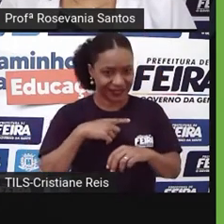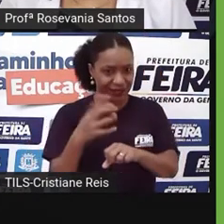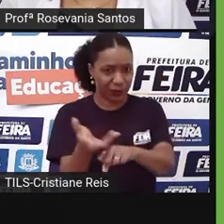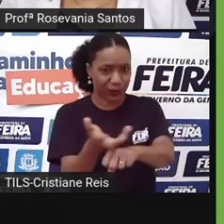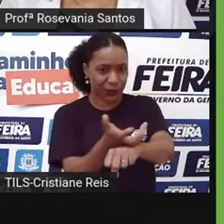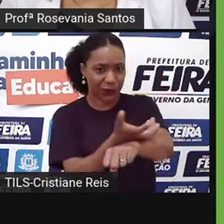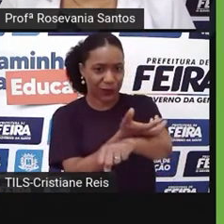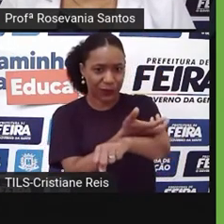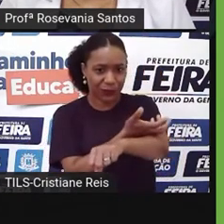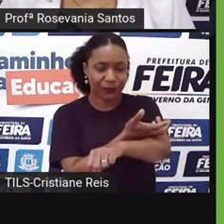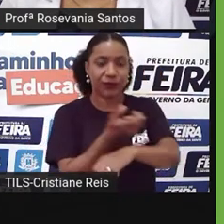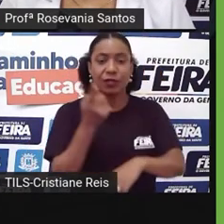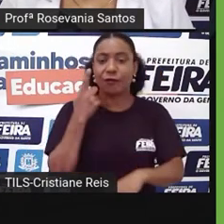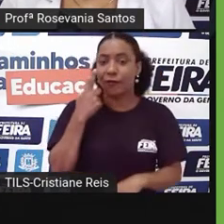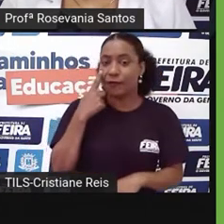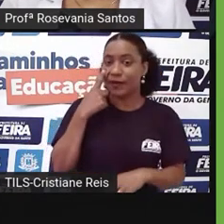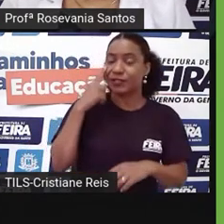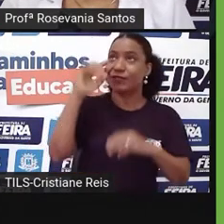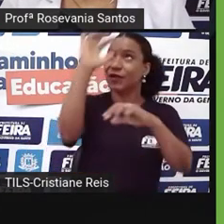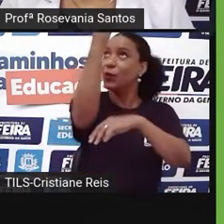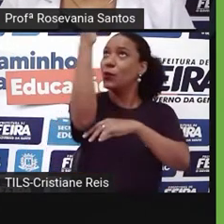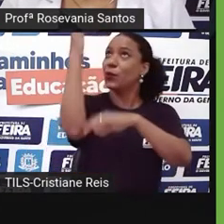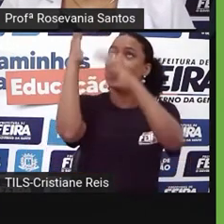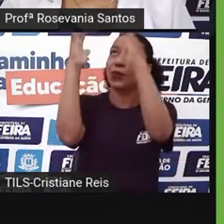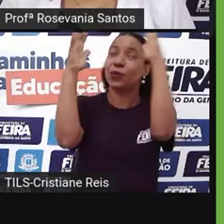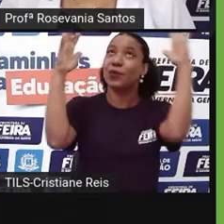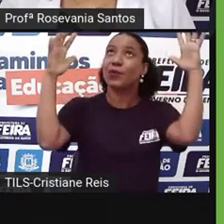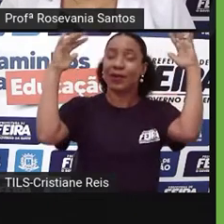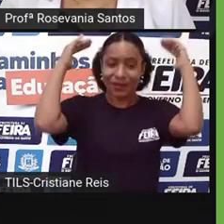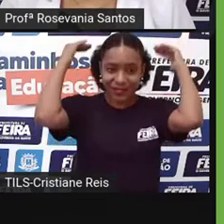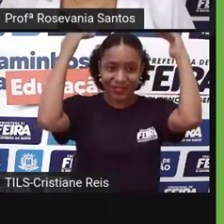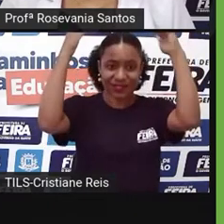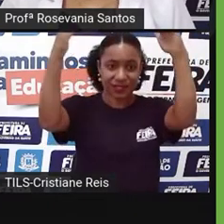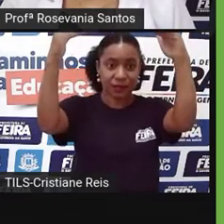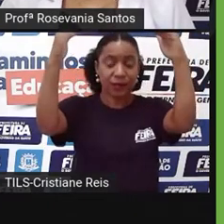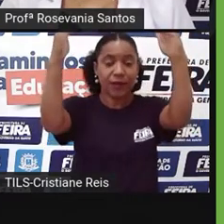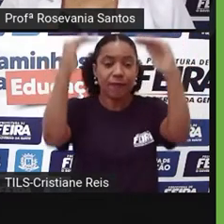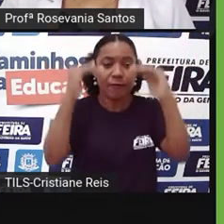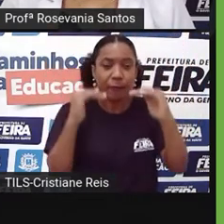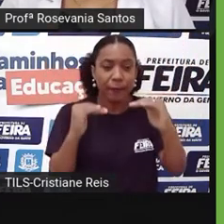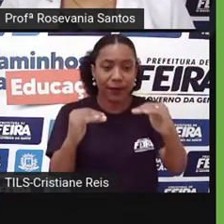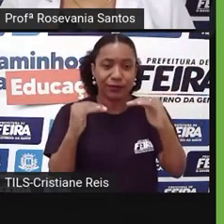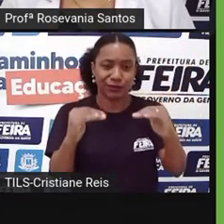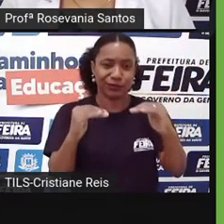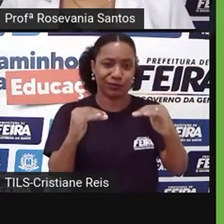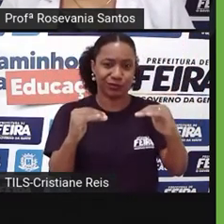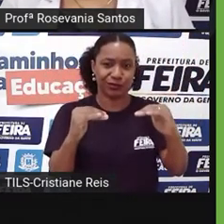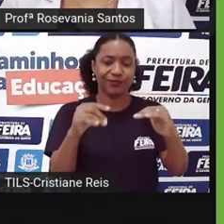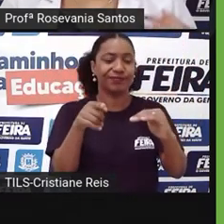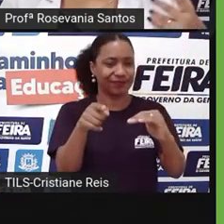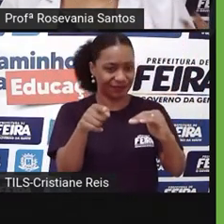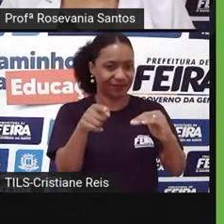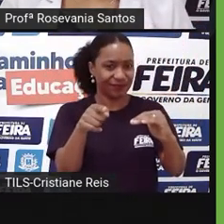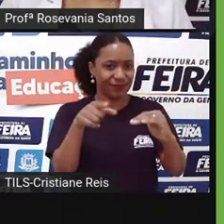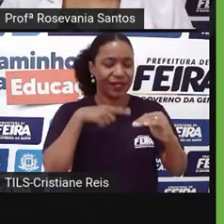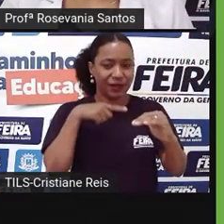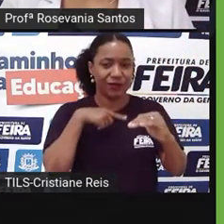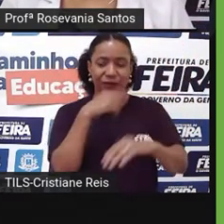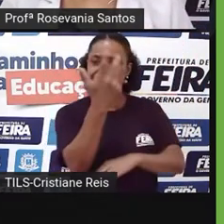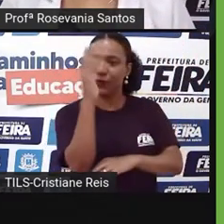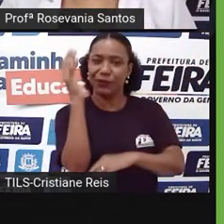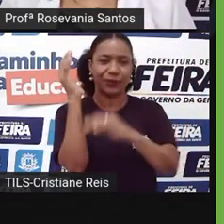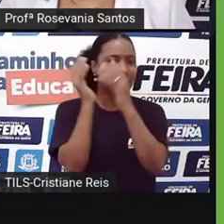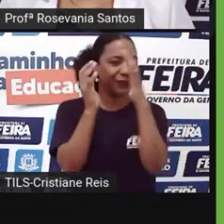Mas, bora olhar agora a floresta de dentro da floresta. Então, é uma vegetação que tá acostumada com áreas, né, muito